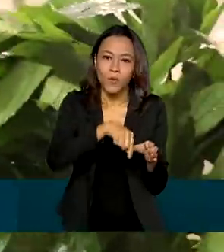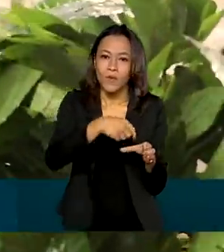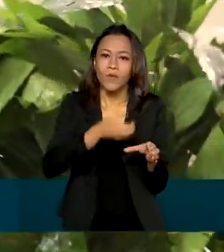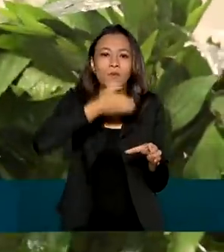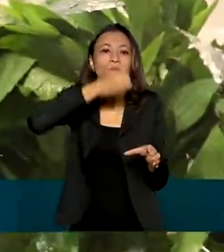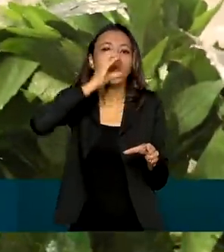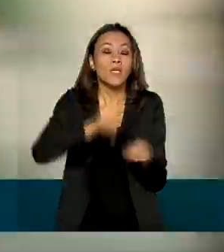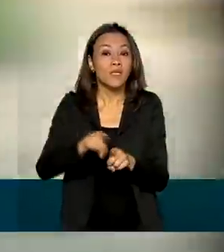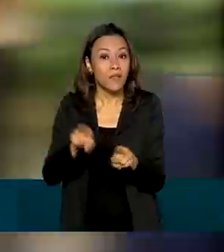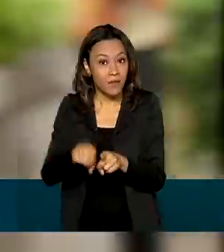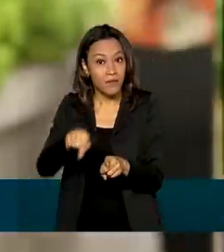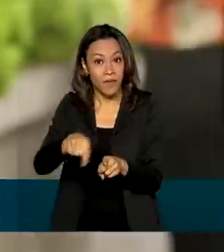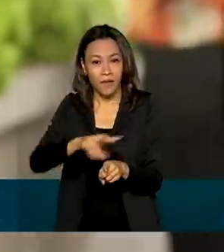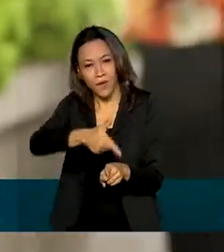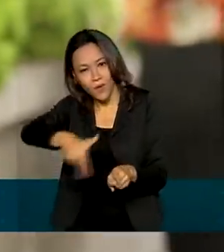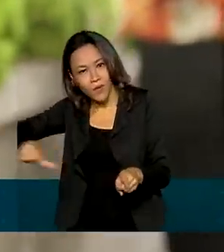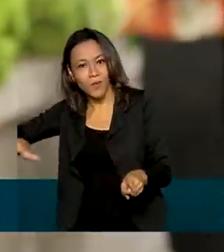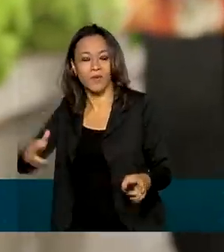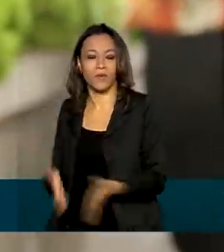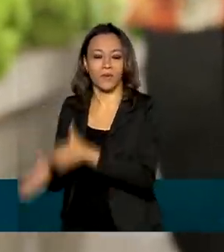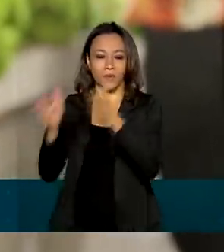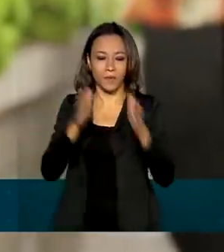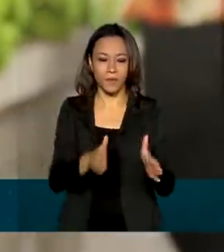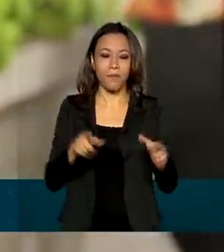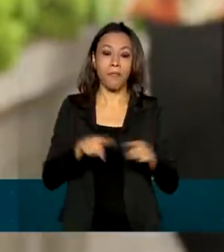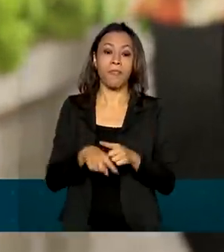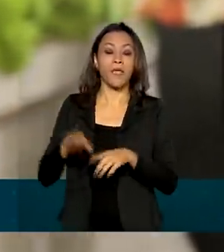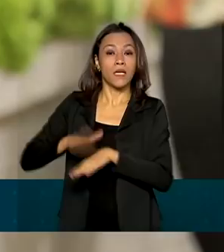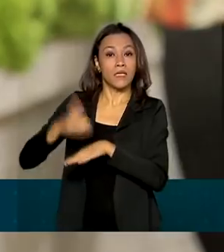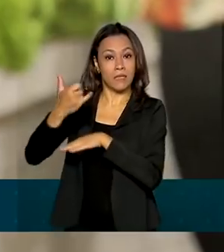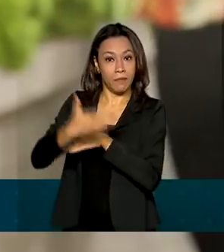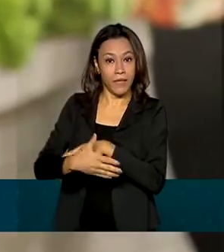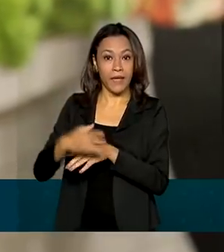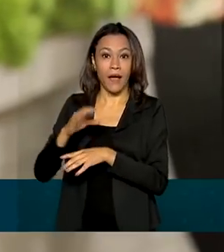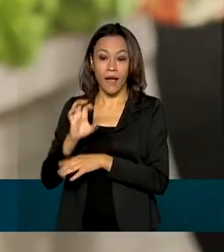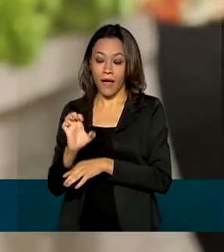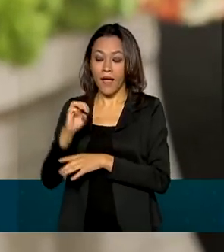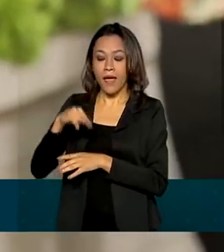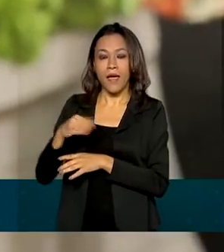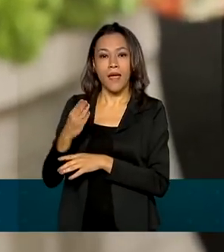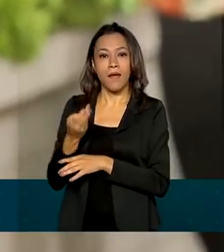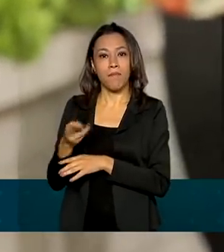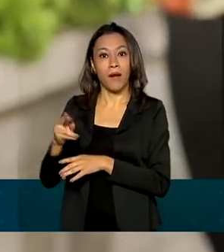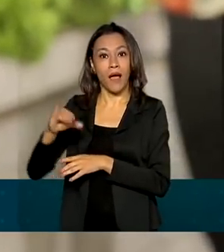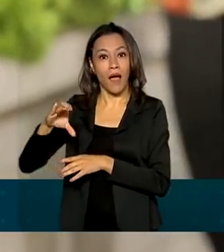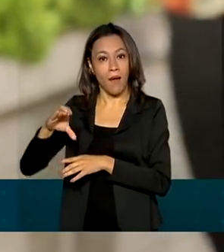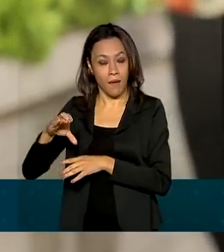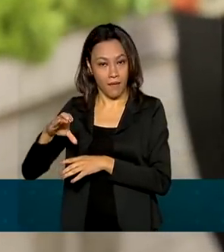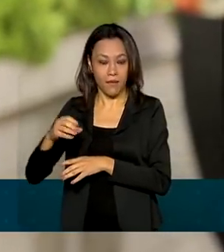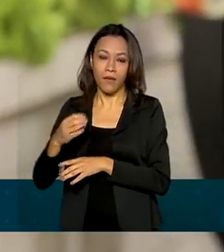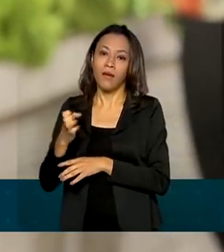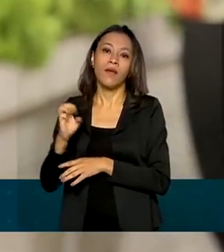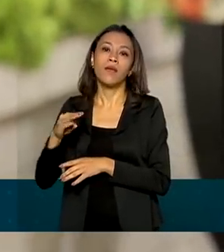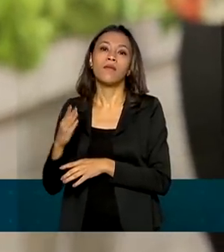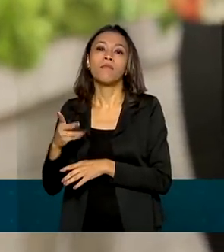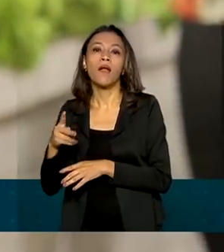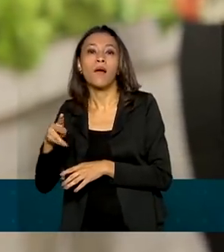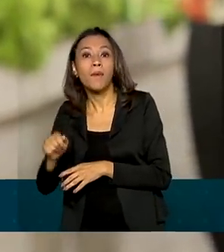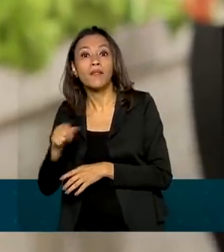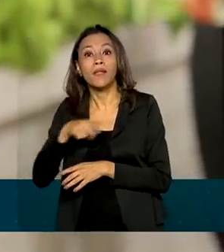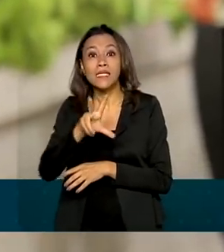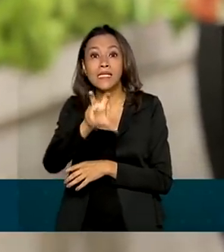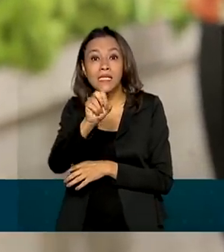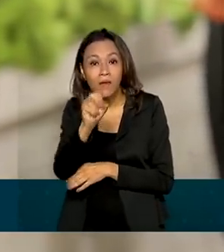consumo é o chá. Segundo a Embrapa, existem cerca de 50 espécies de plantas alimentícias não